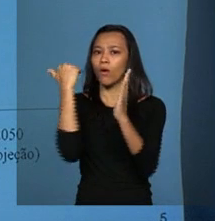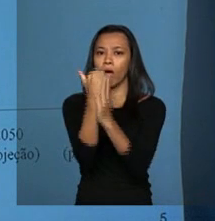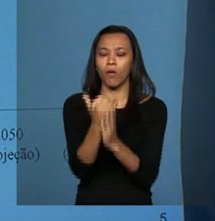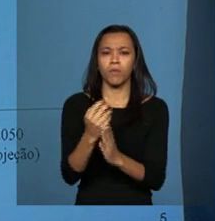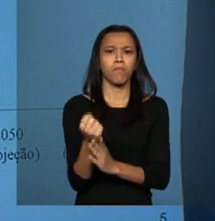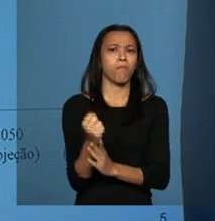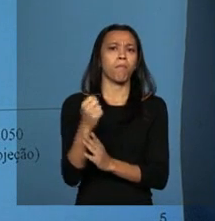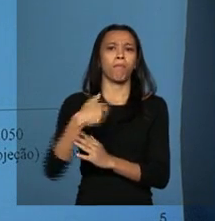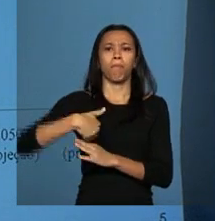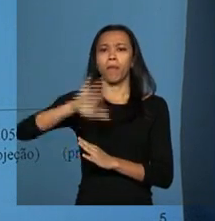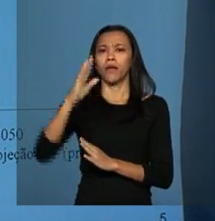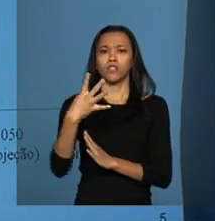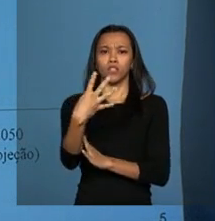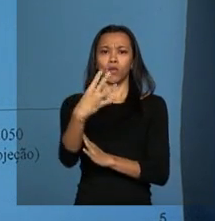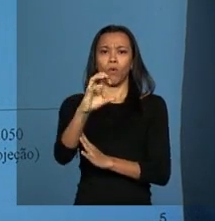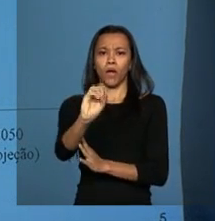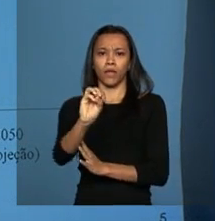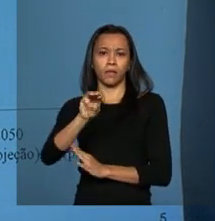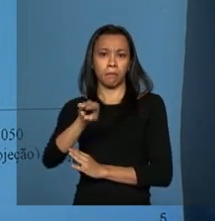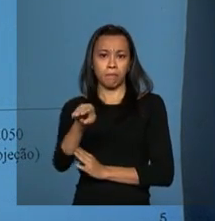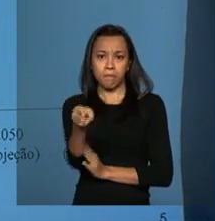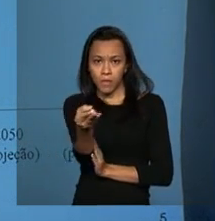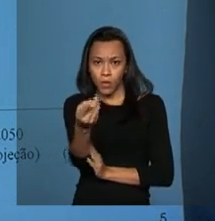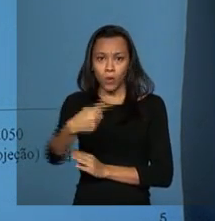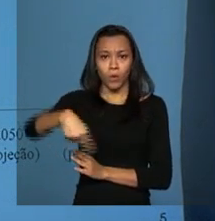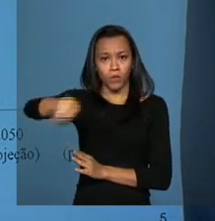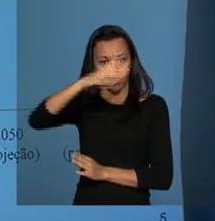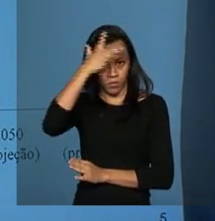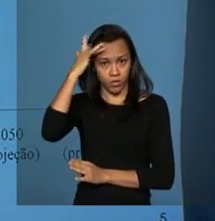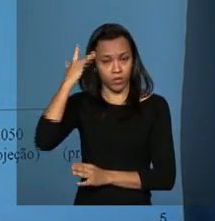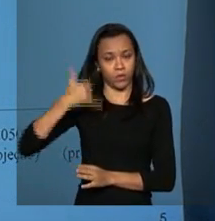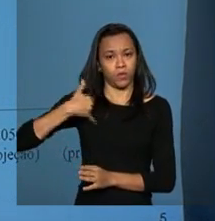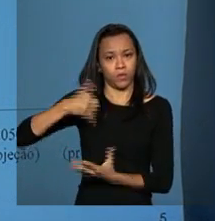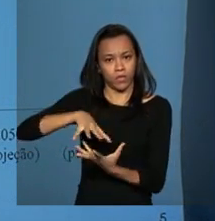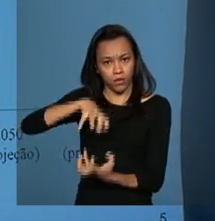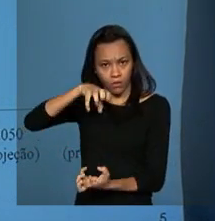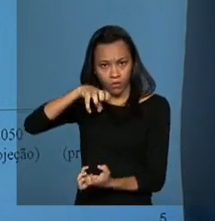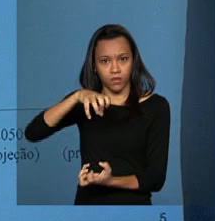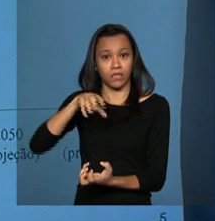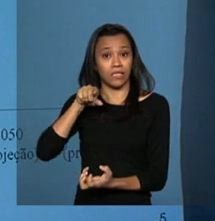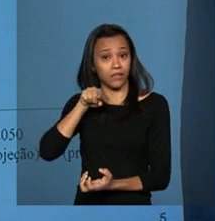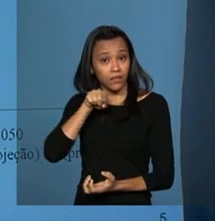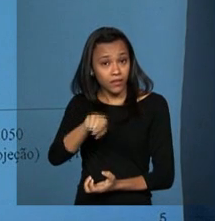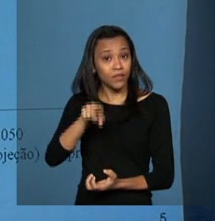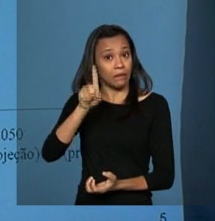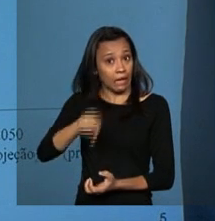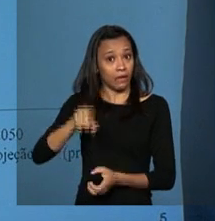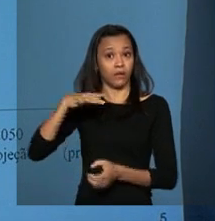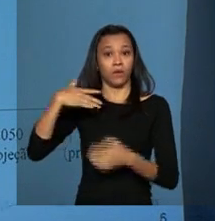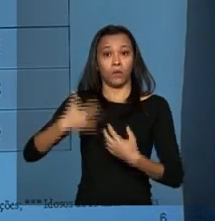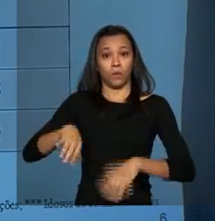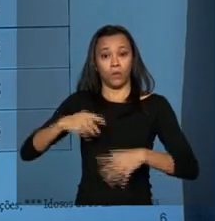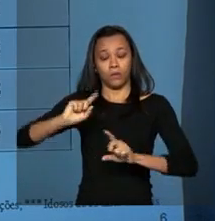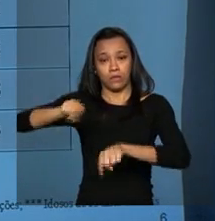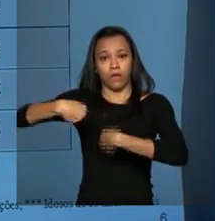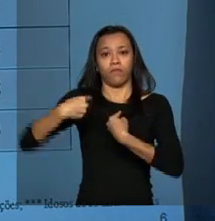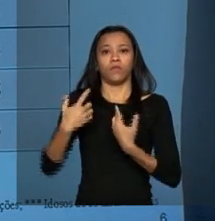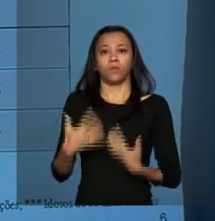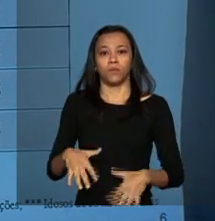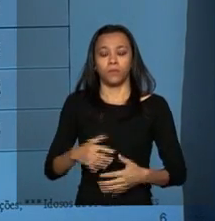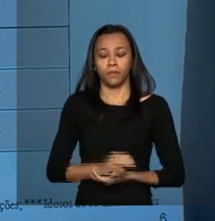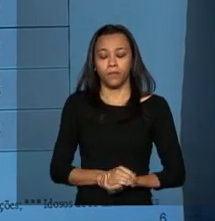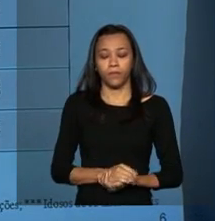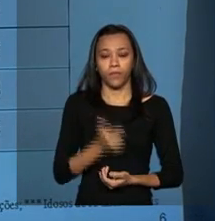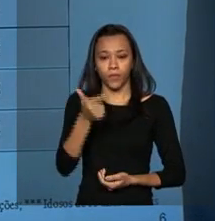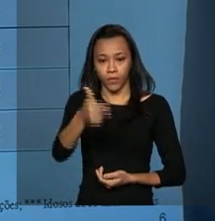40 milhões de pessoas idosas. Isto aqui é parte do nosso desafio. Pode